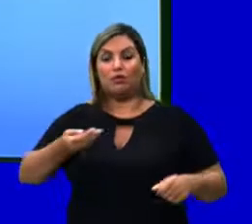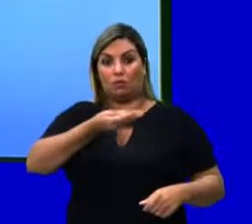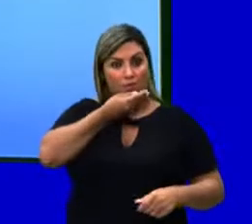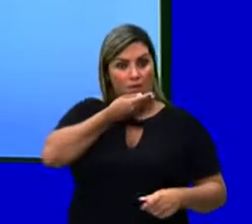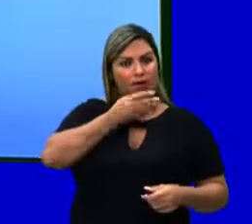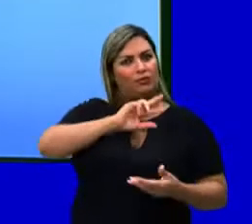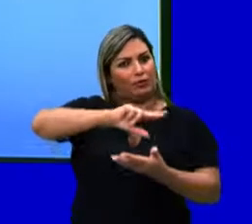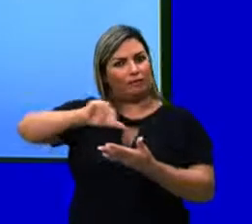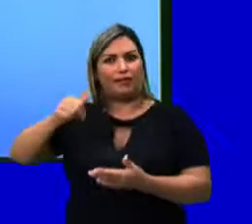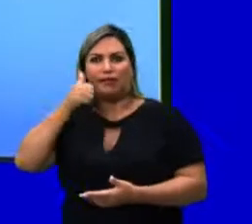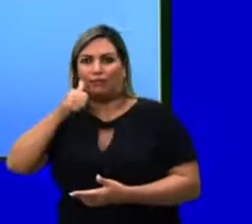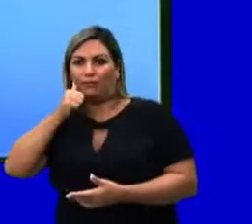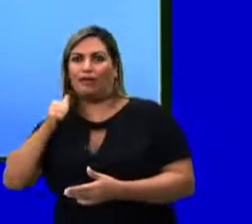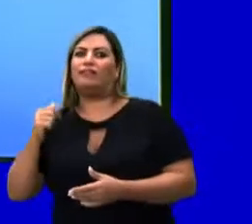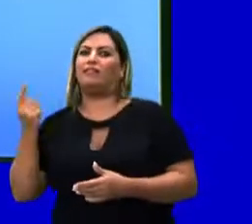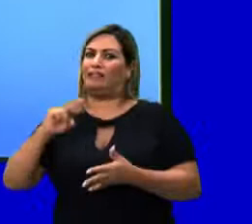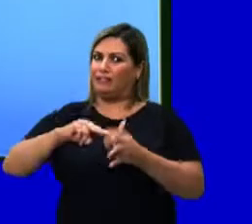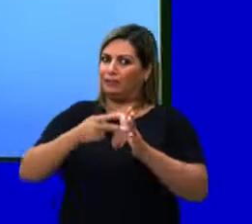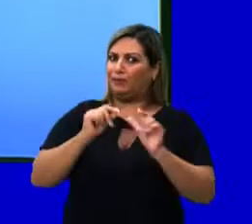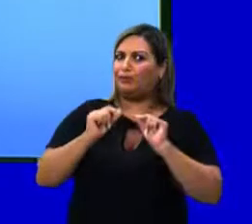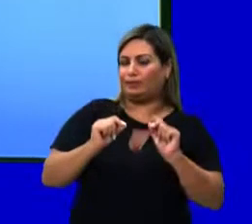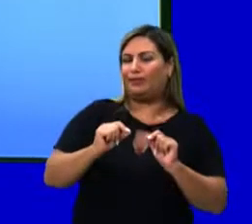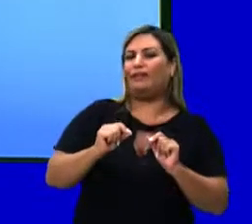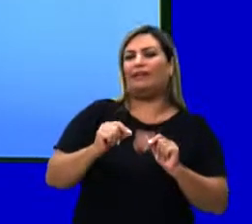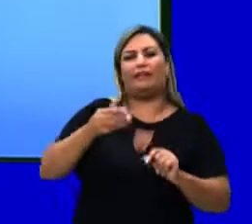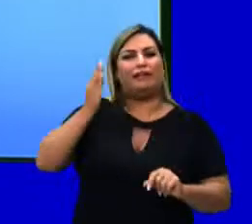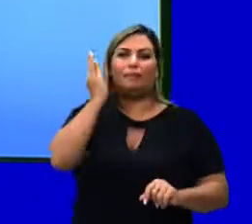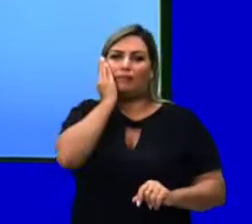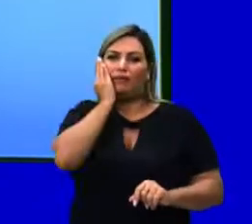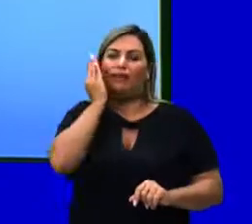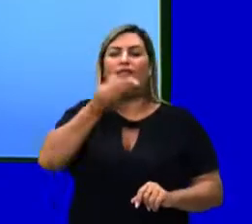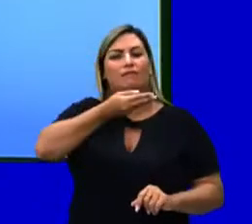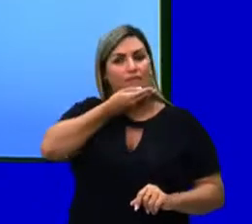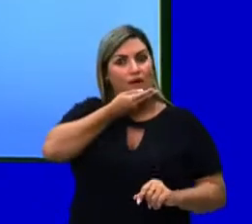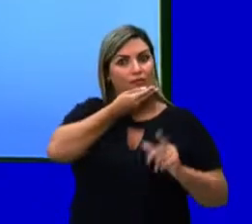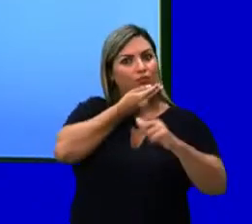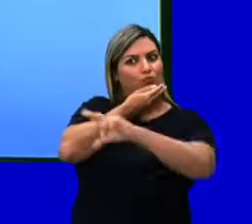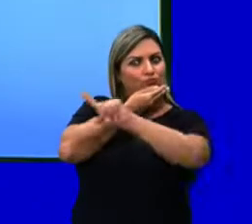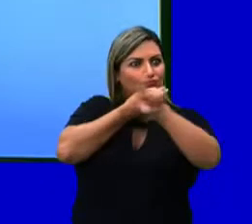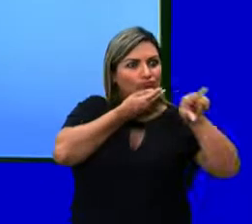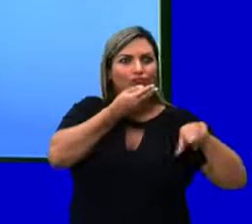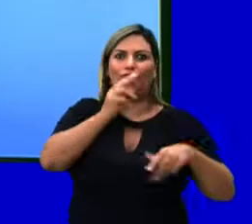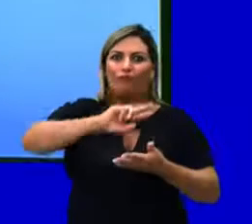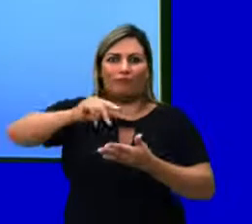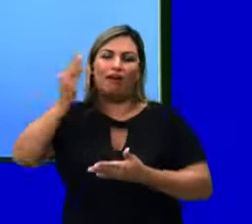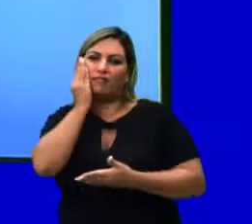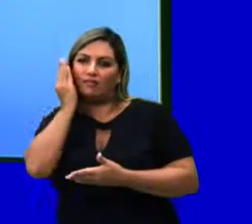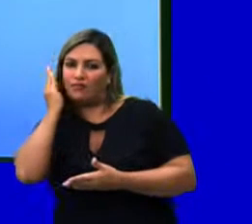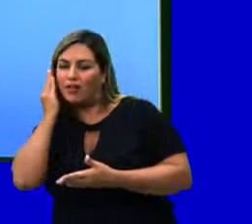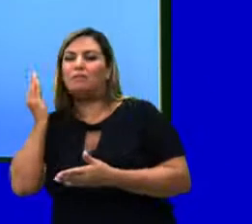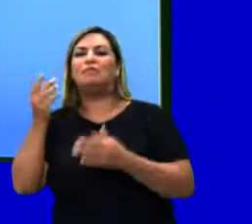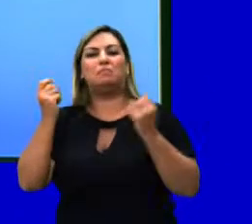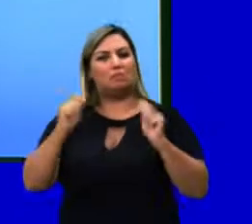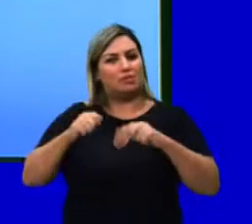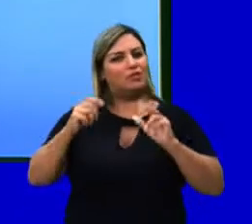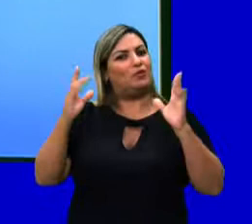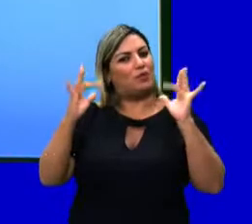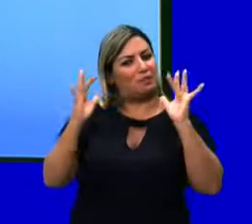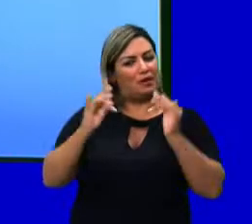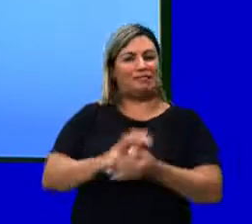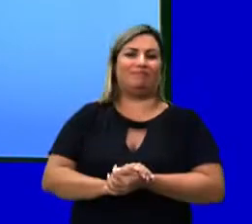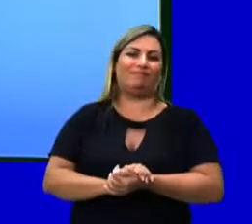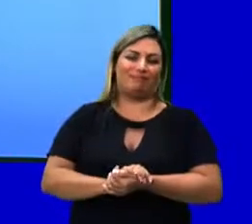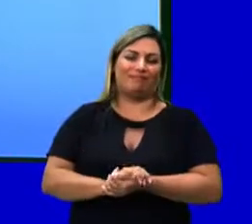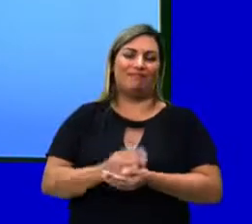de várias fêmeas. O que significa que ele tem sempre diversas pretendentes à disposição para namorar.